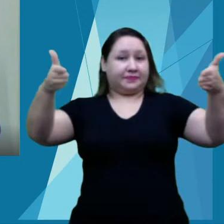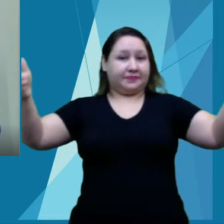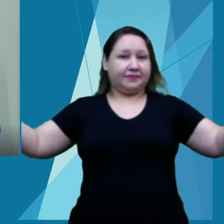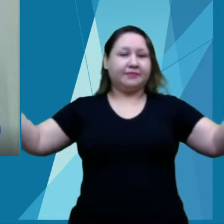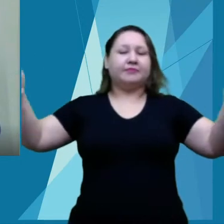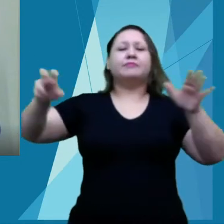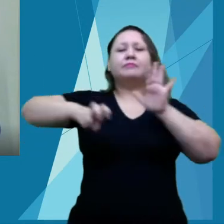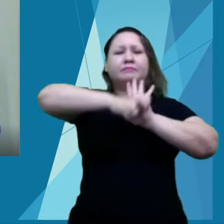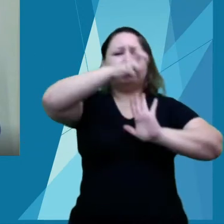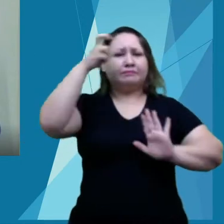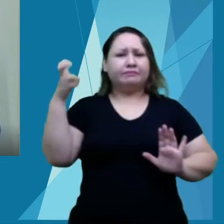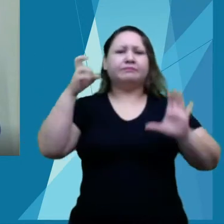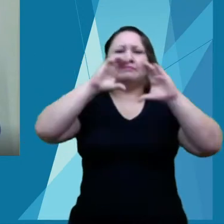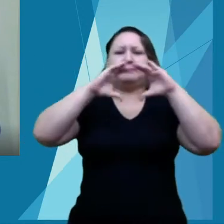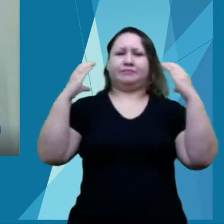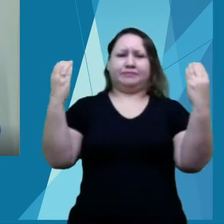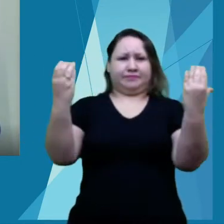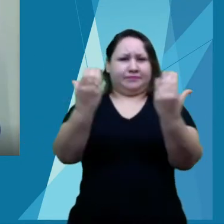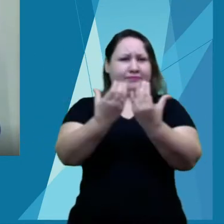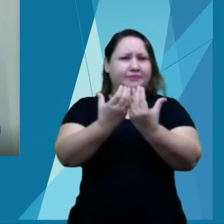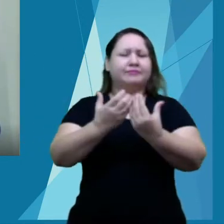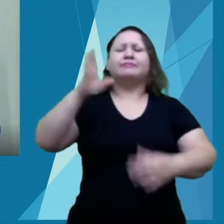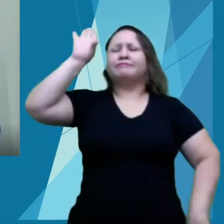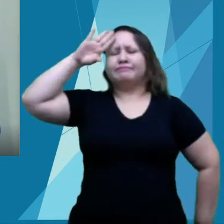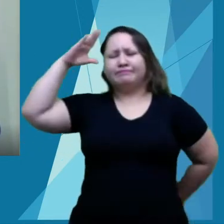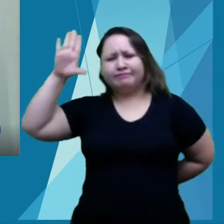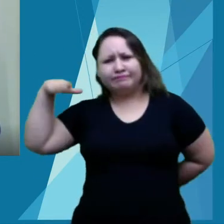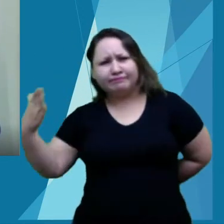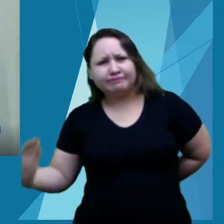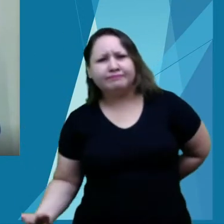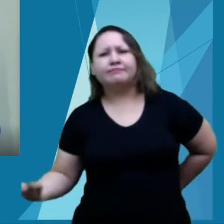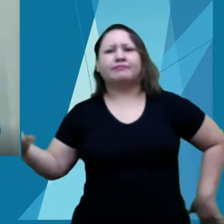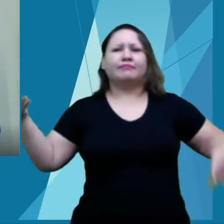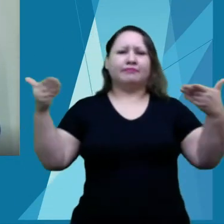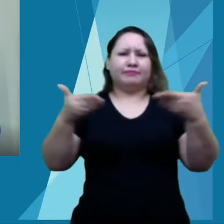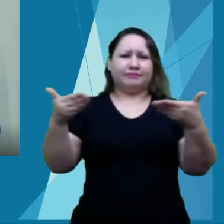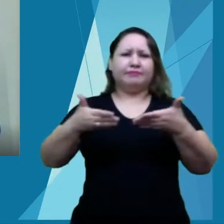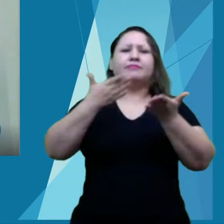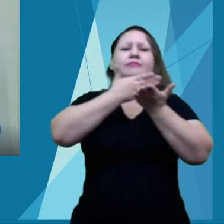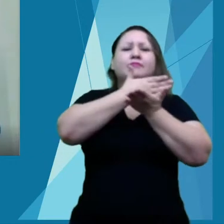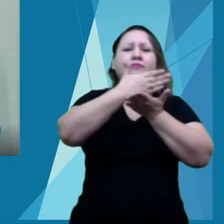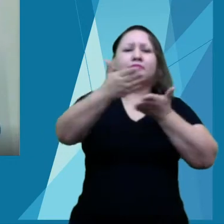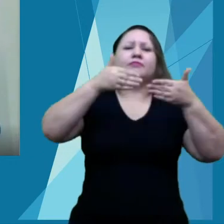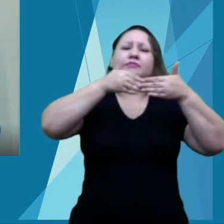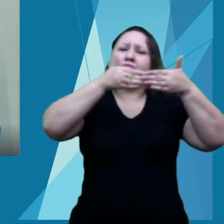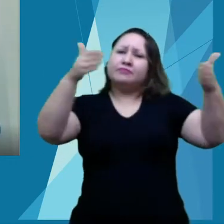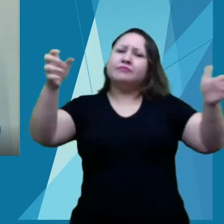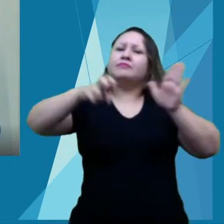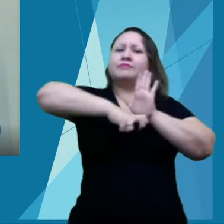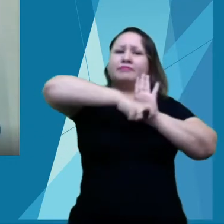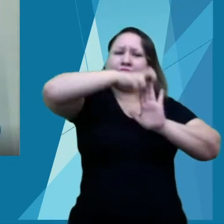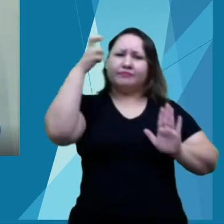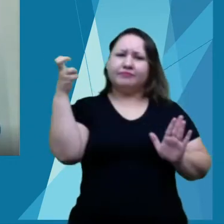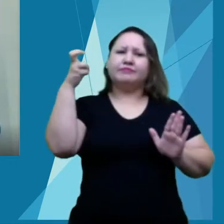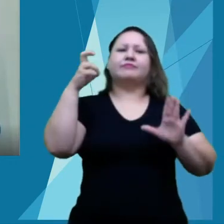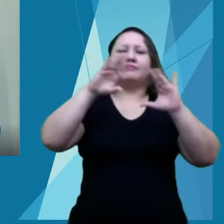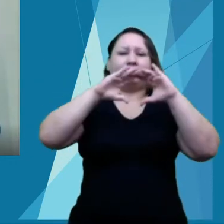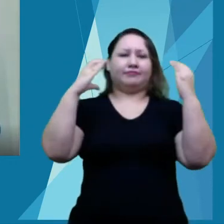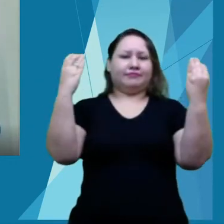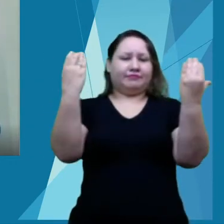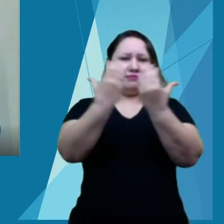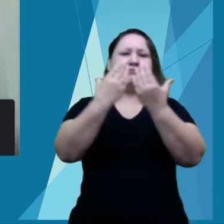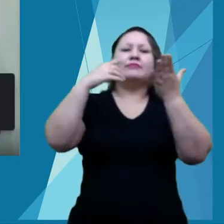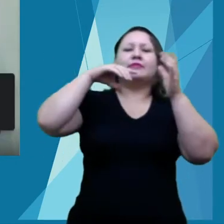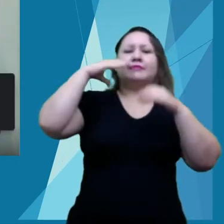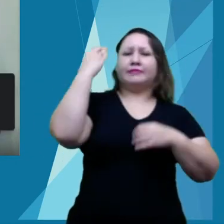Conceitê. É com muita honra que declaro aberta o congresso de ciência e tecnologia do